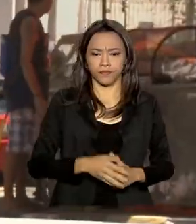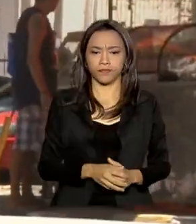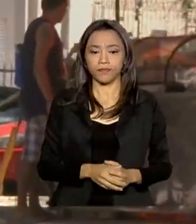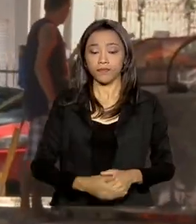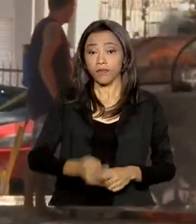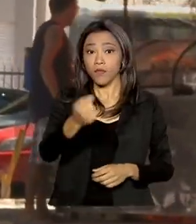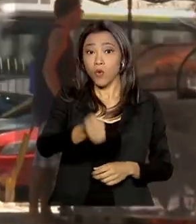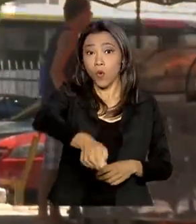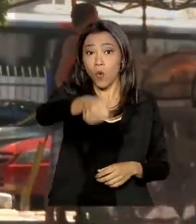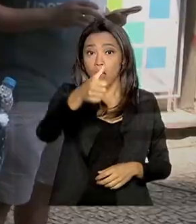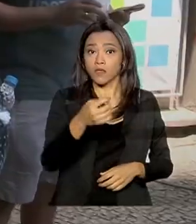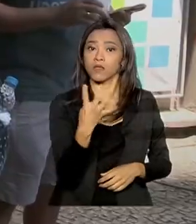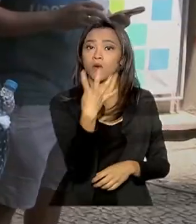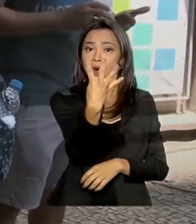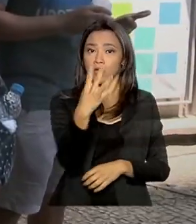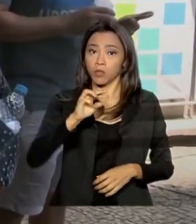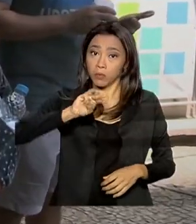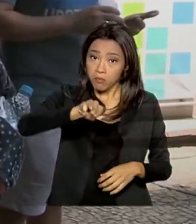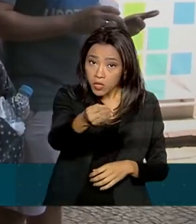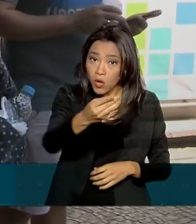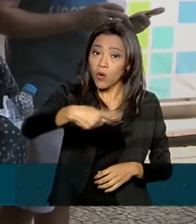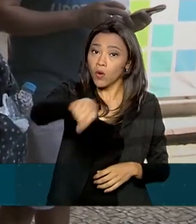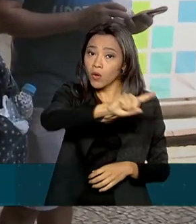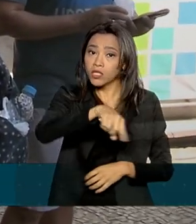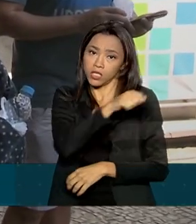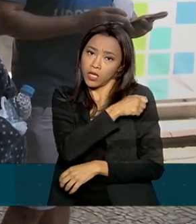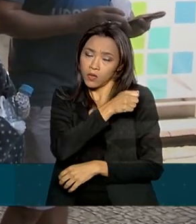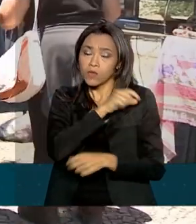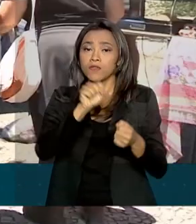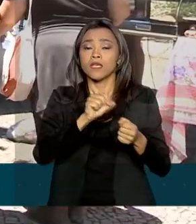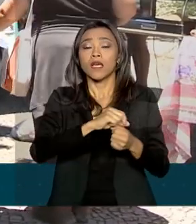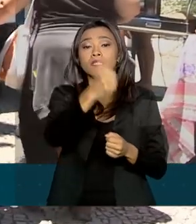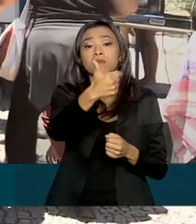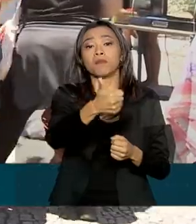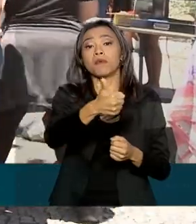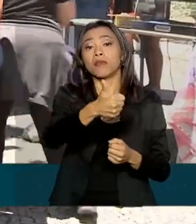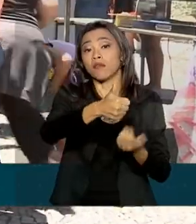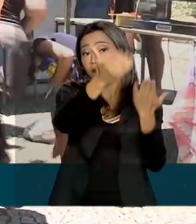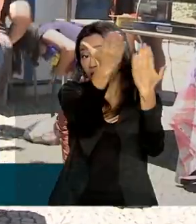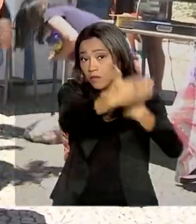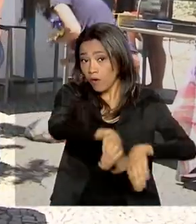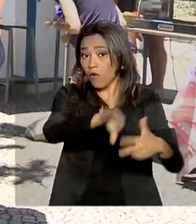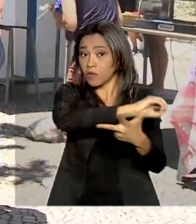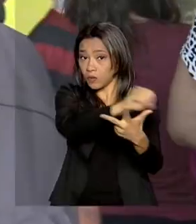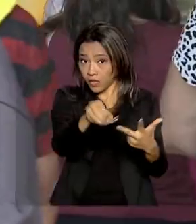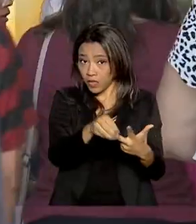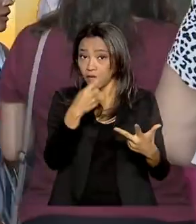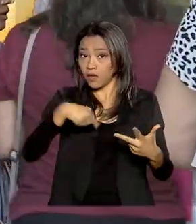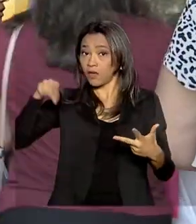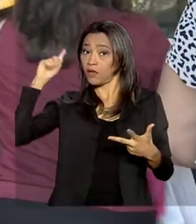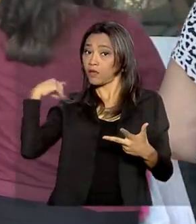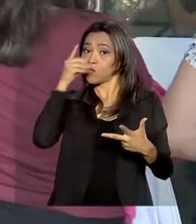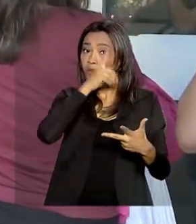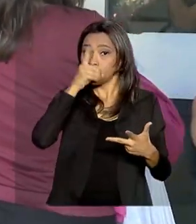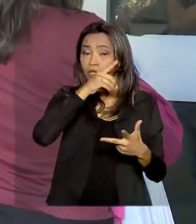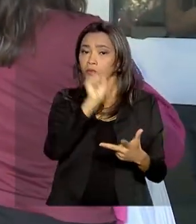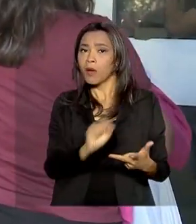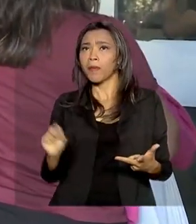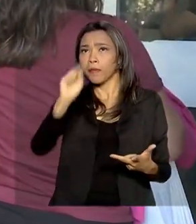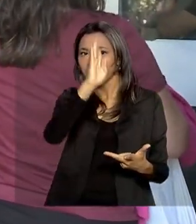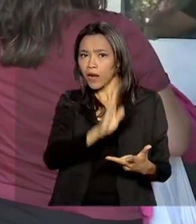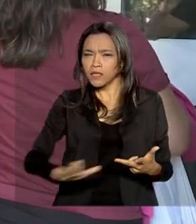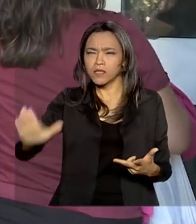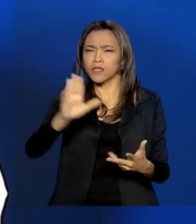Quase 4 milhões de alunos fizeram a primeira fase do Enem neste domingo em todo o país. A abstenção foi de